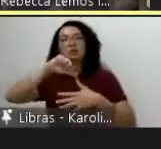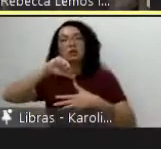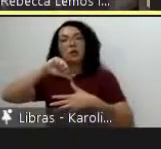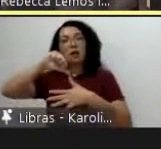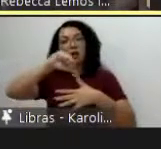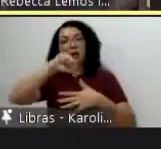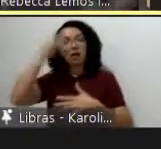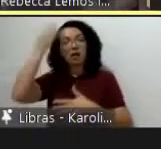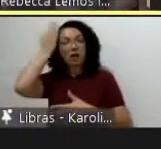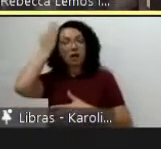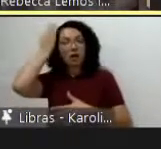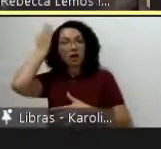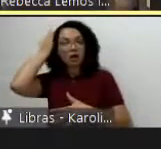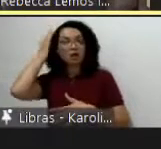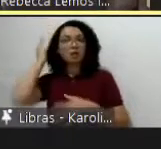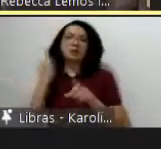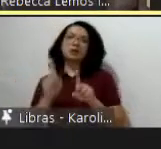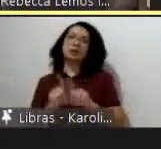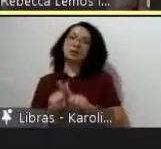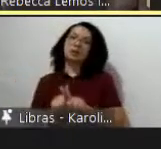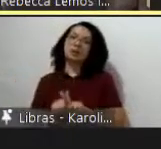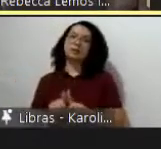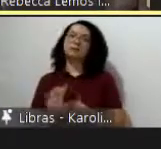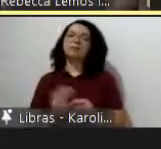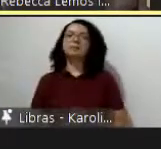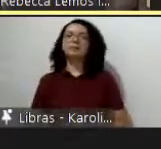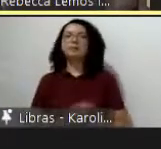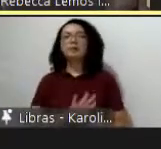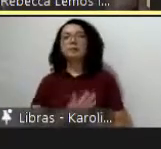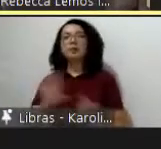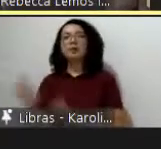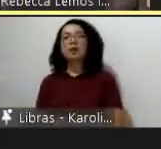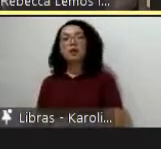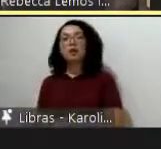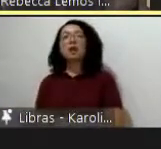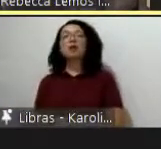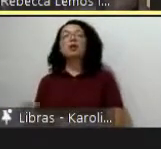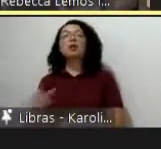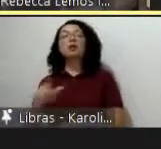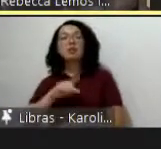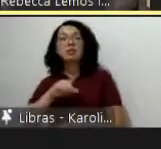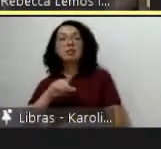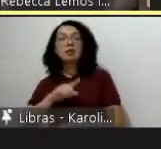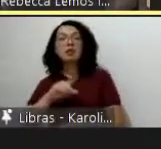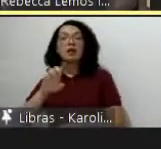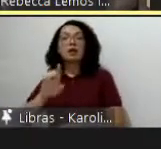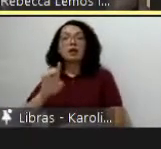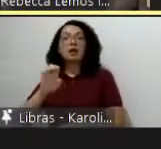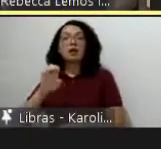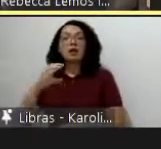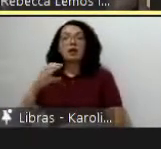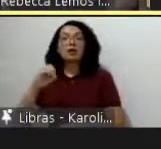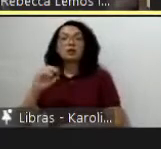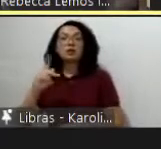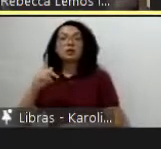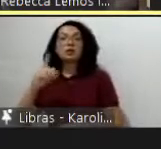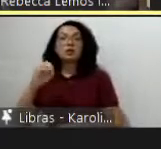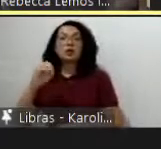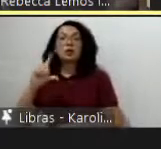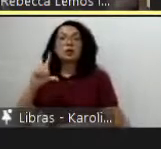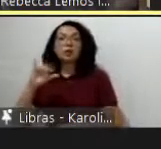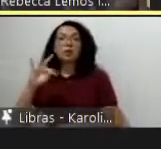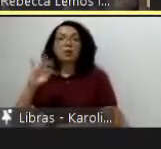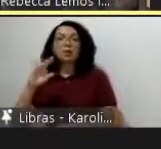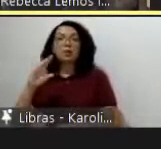para isso a gente discute claro uma geopolítica do conhecimento o que significou a universidade moderna